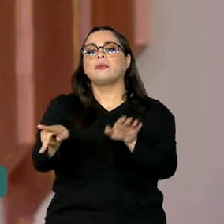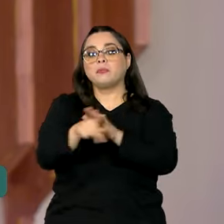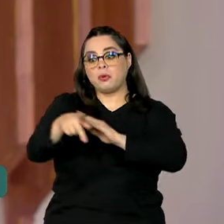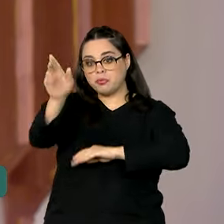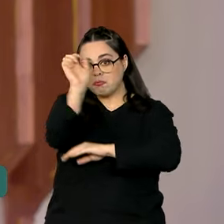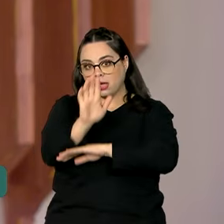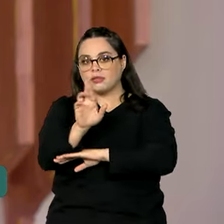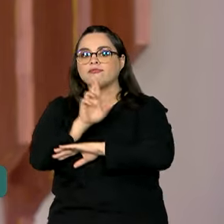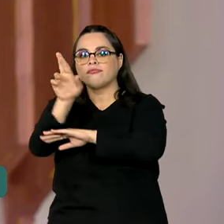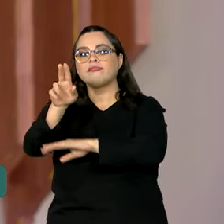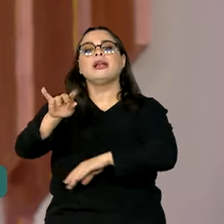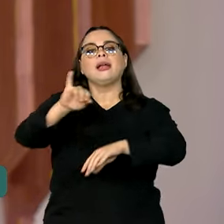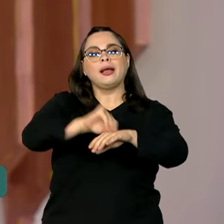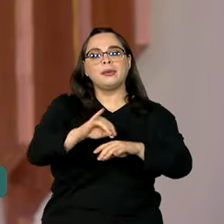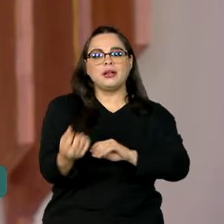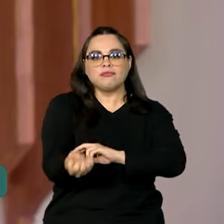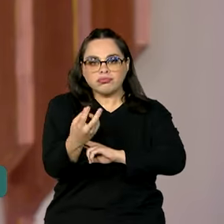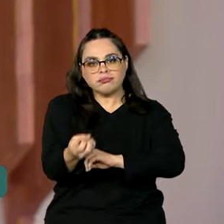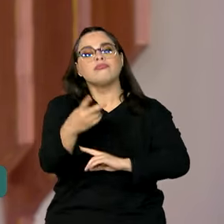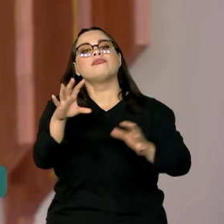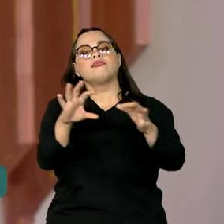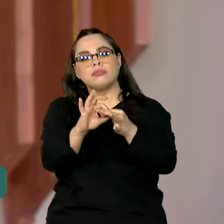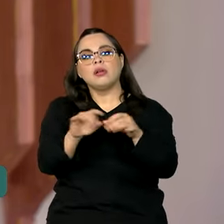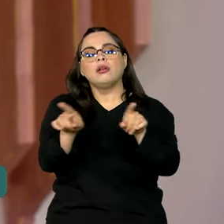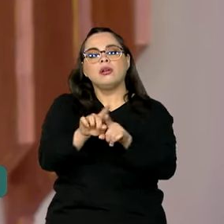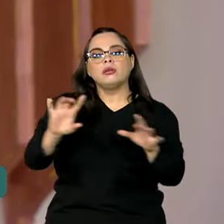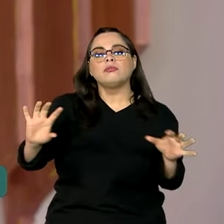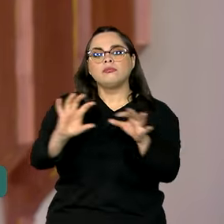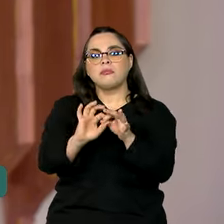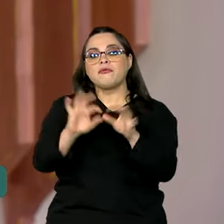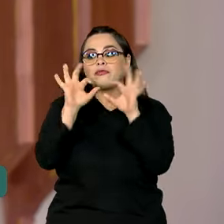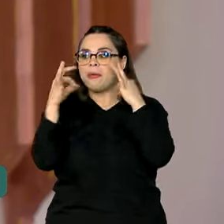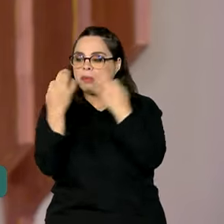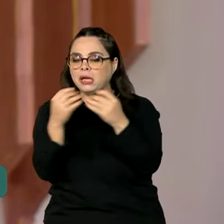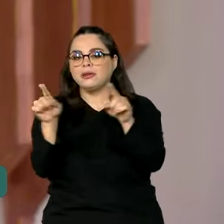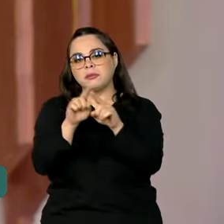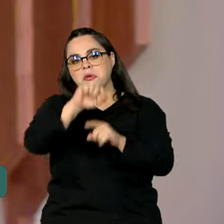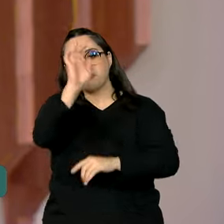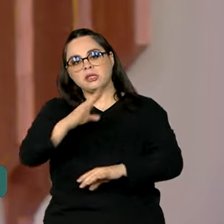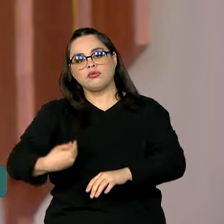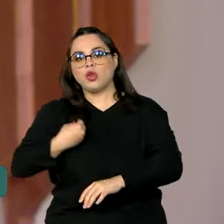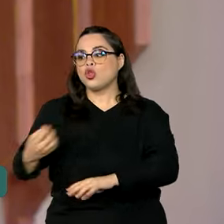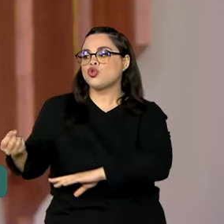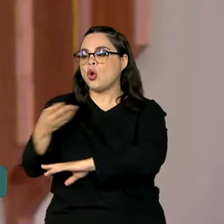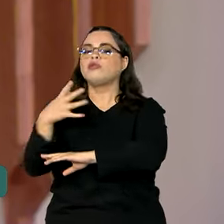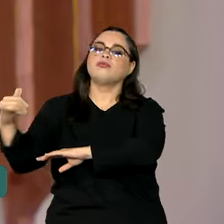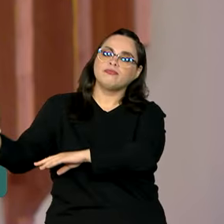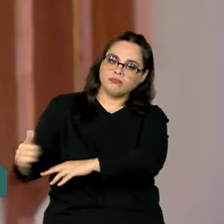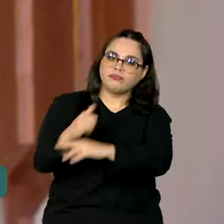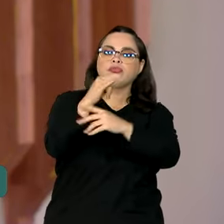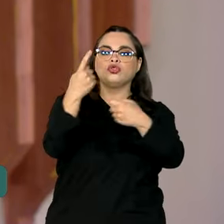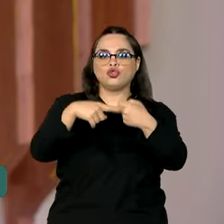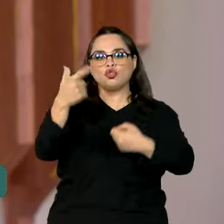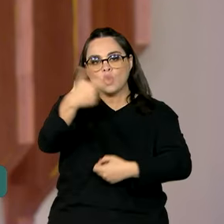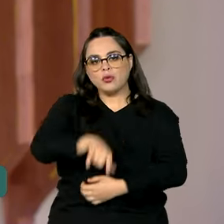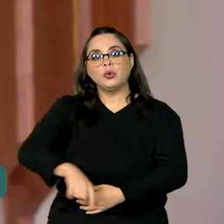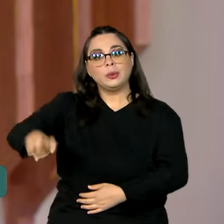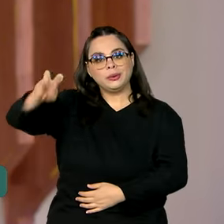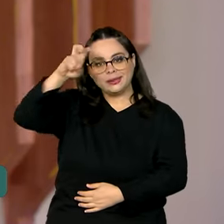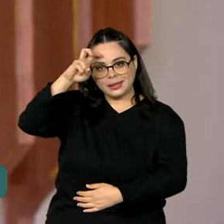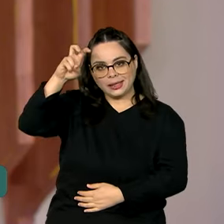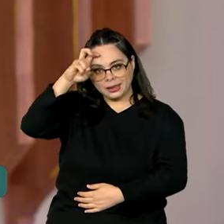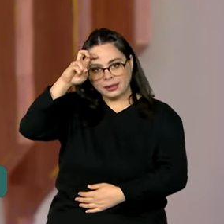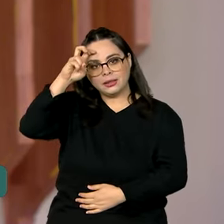contato com brasileiros e familiares próximos para a organização de um novo voo de repatriação. Nesta quinta